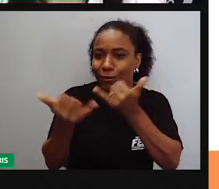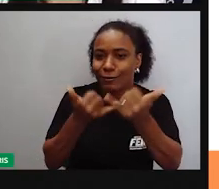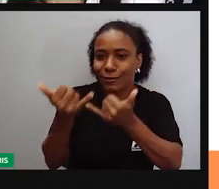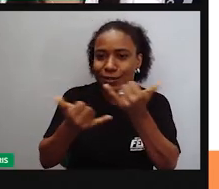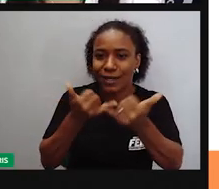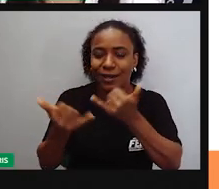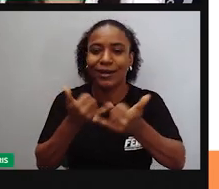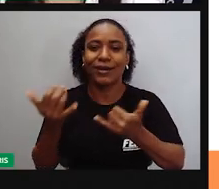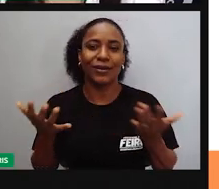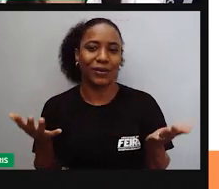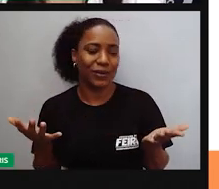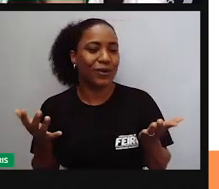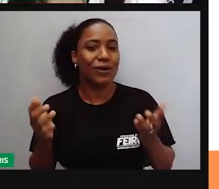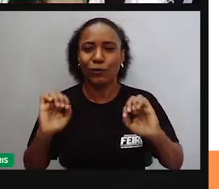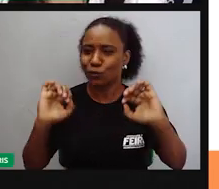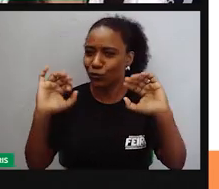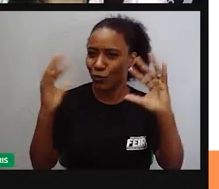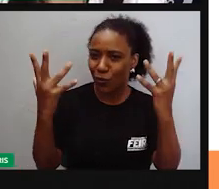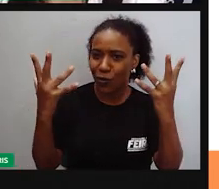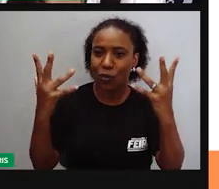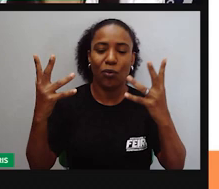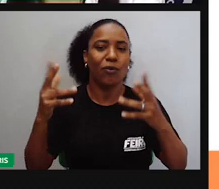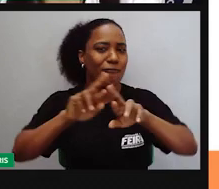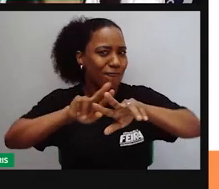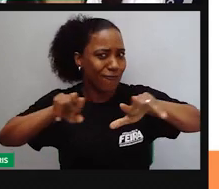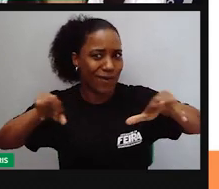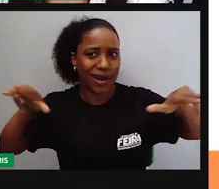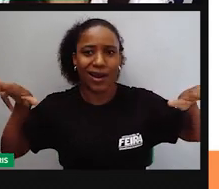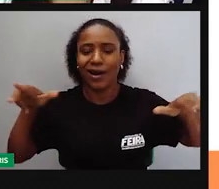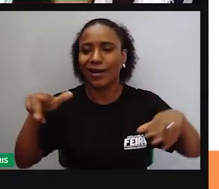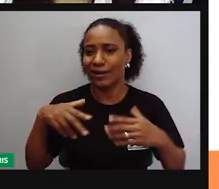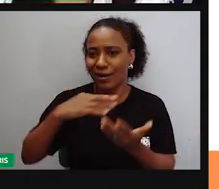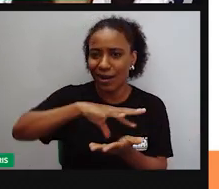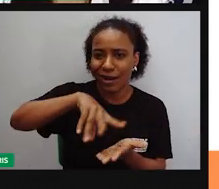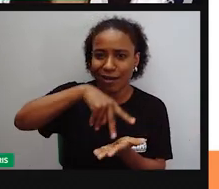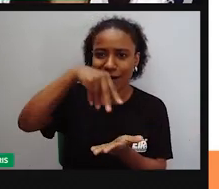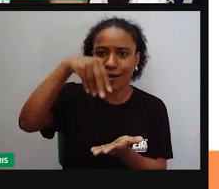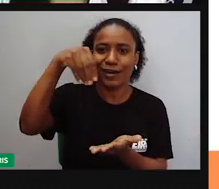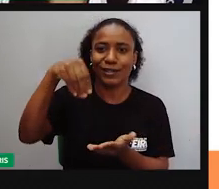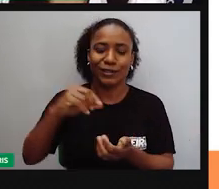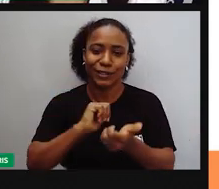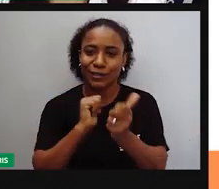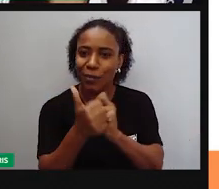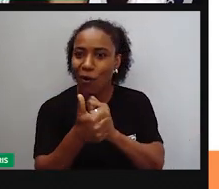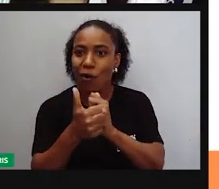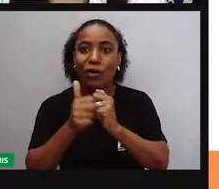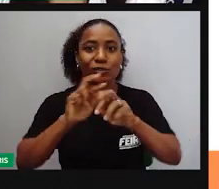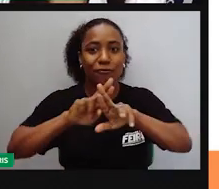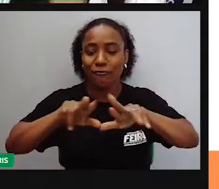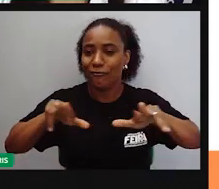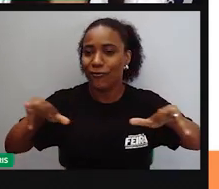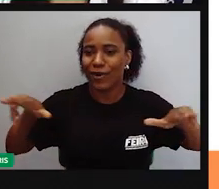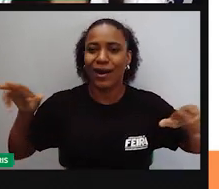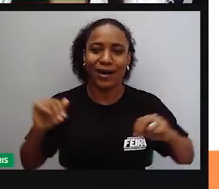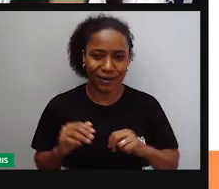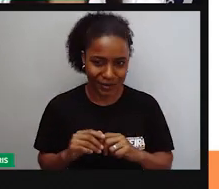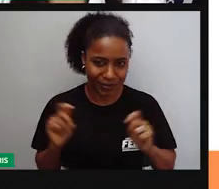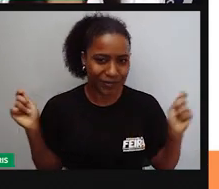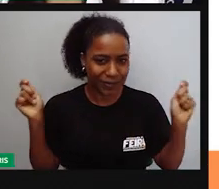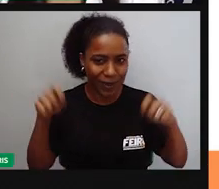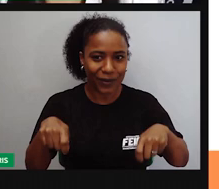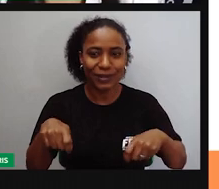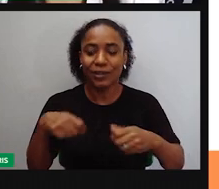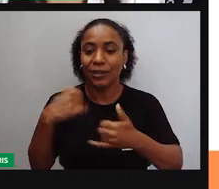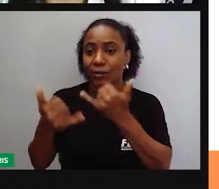atações, com eventos artísticos, esportivos. Que tragam aí o lazer para as